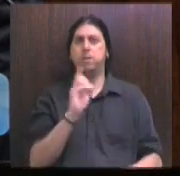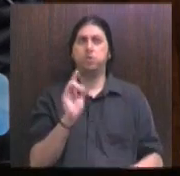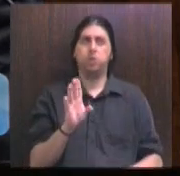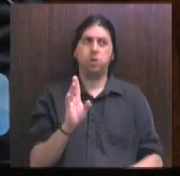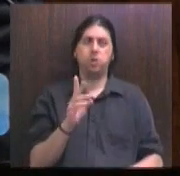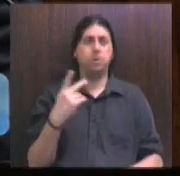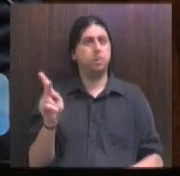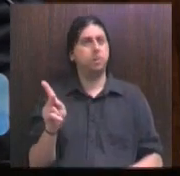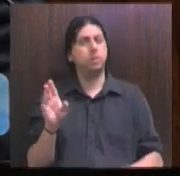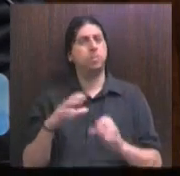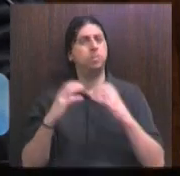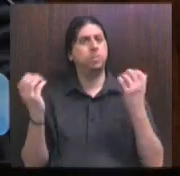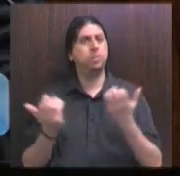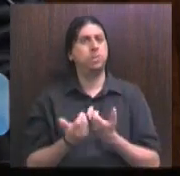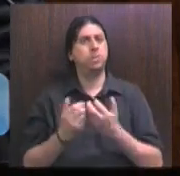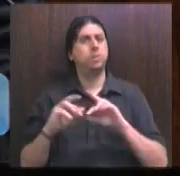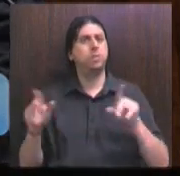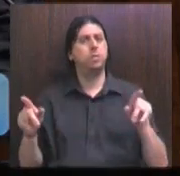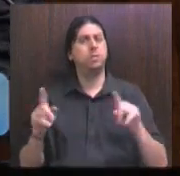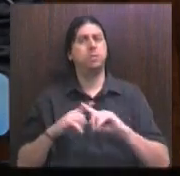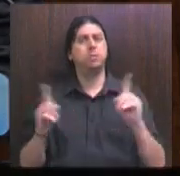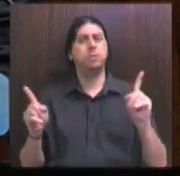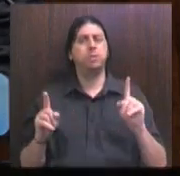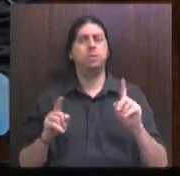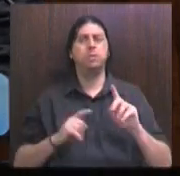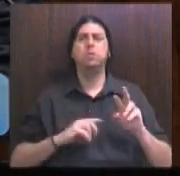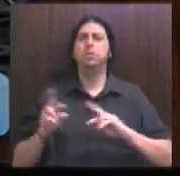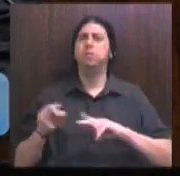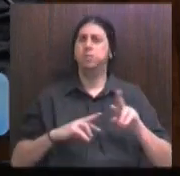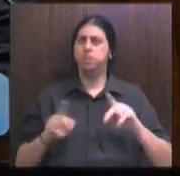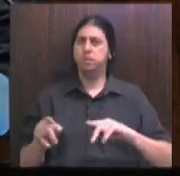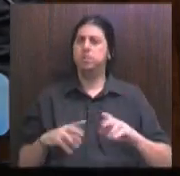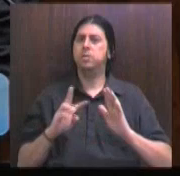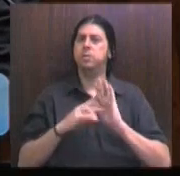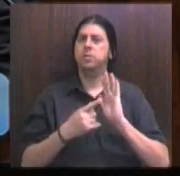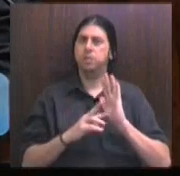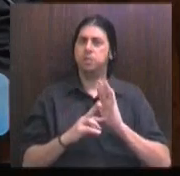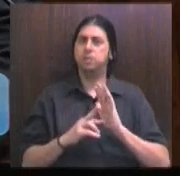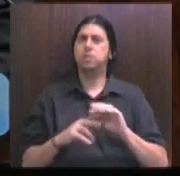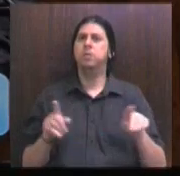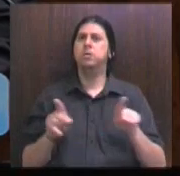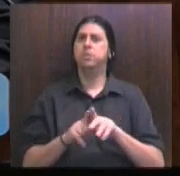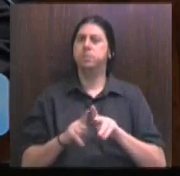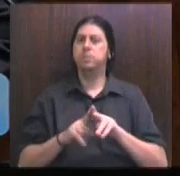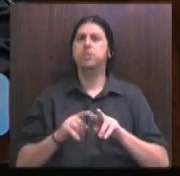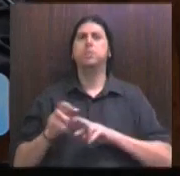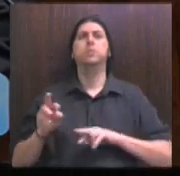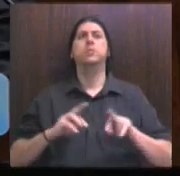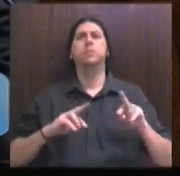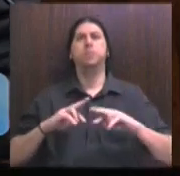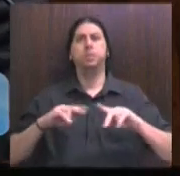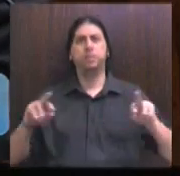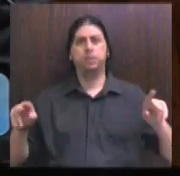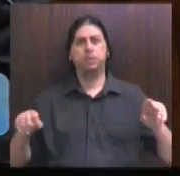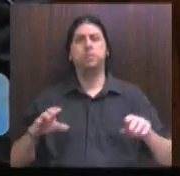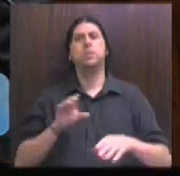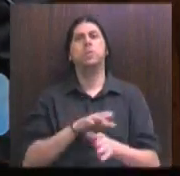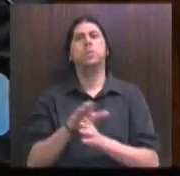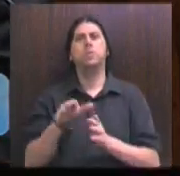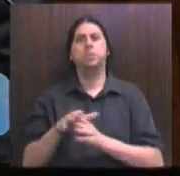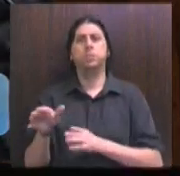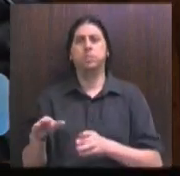para as comunidades, mas para os demais sindicatos, para os demais conselhos. conselhos,